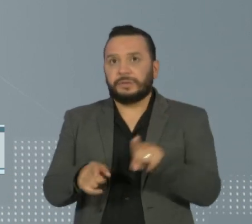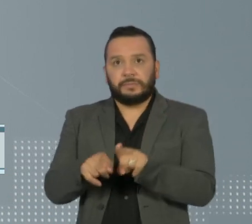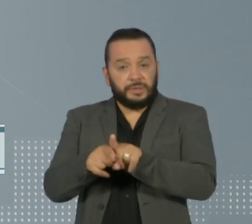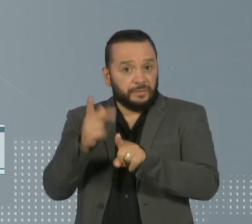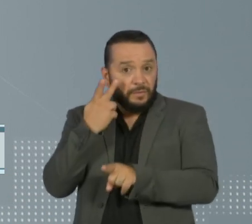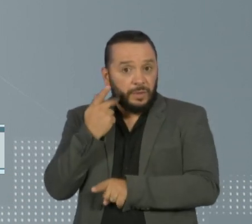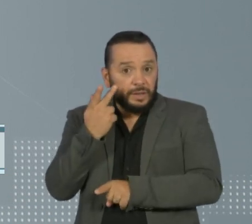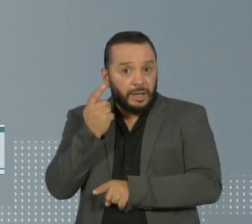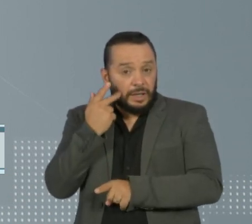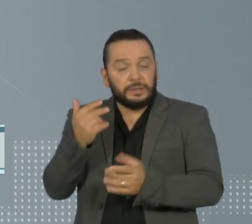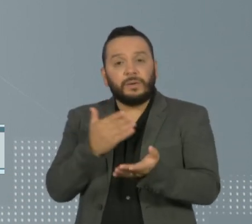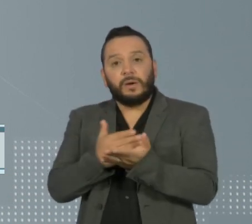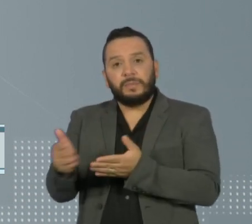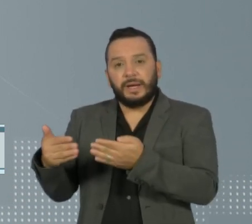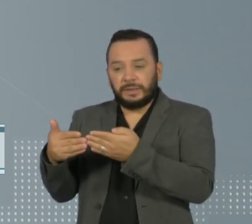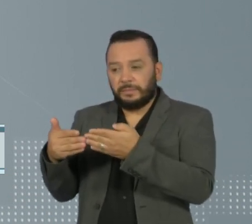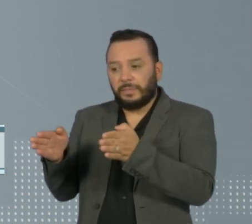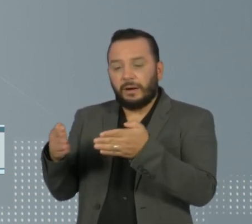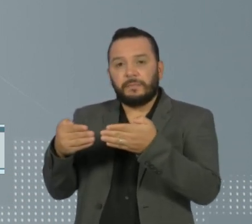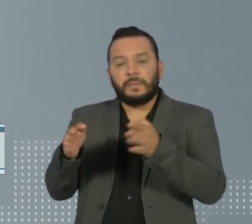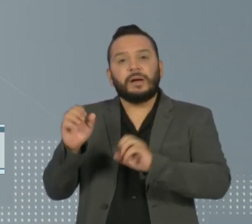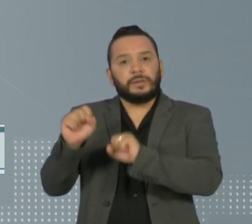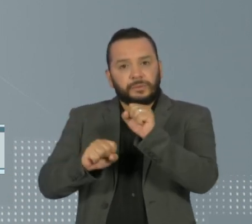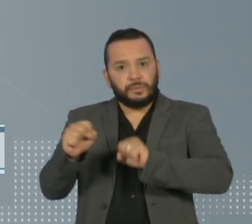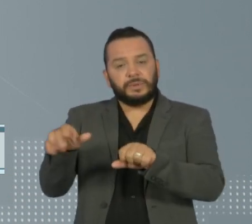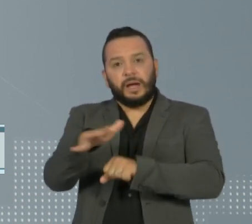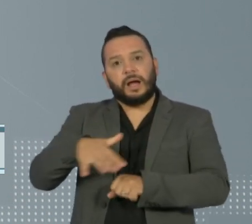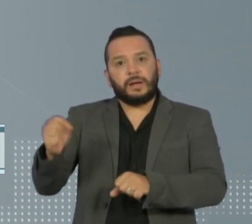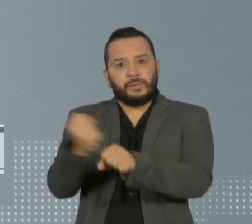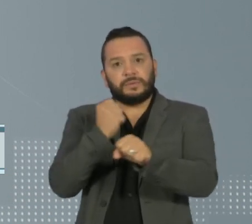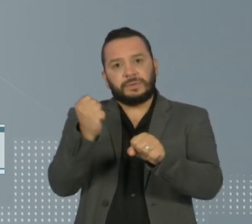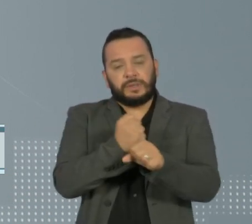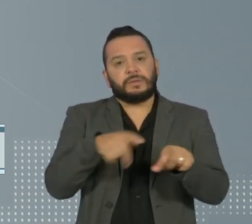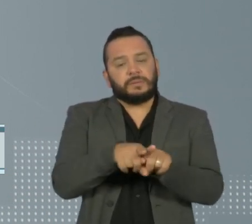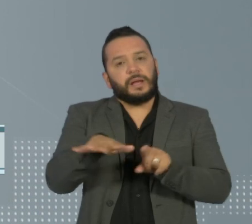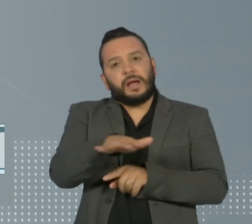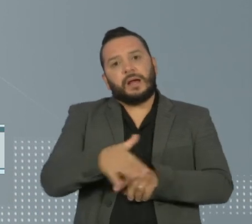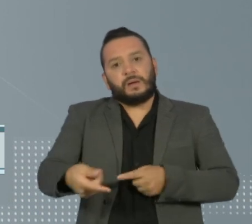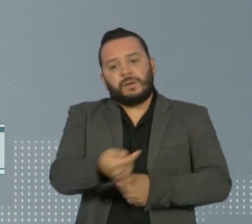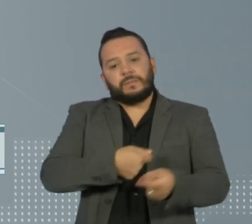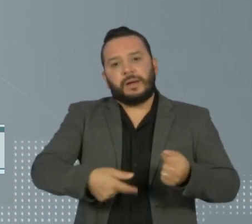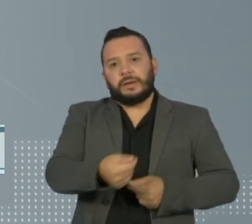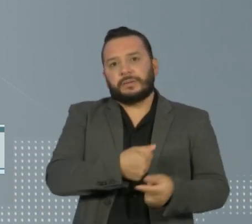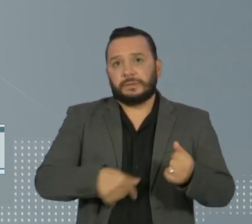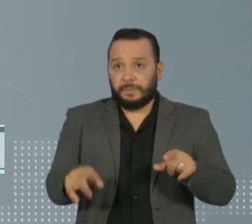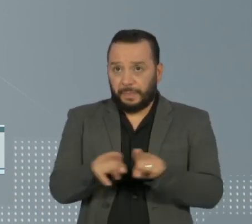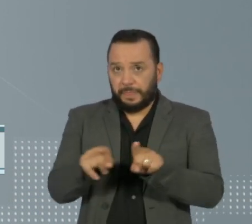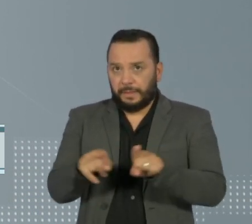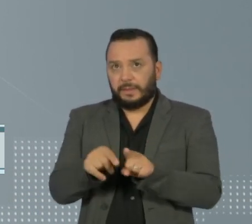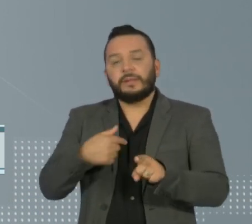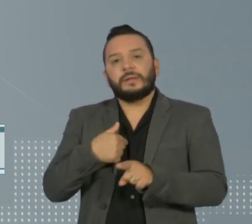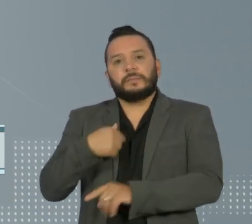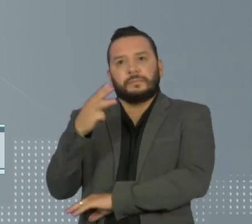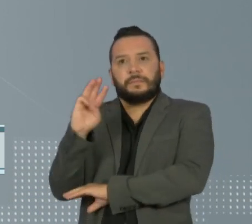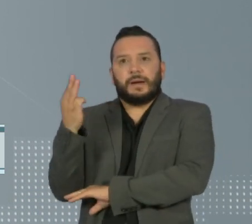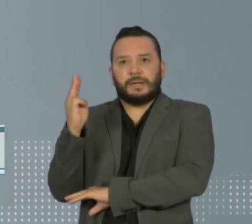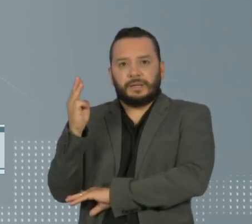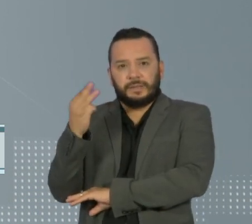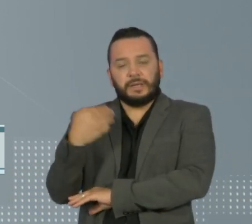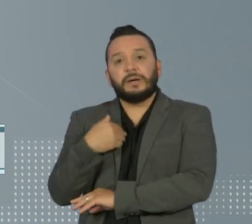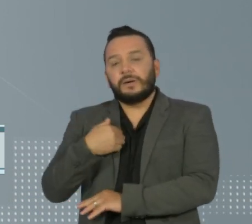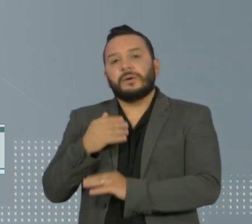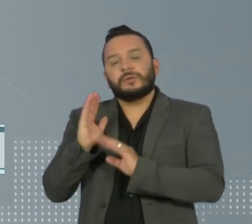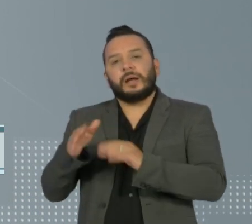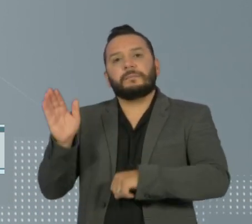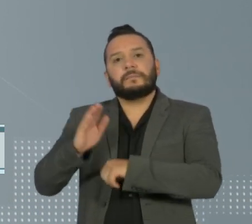liberação de atividades com abertura de indústria, construção civil e parte do comércio. Com uma explosão de casos, o Maranhão ultrapassou